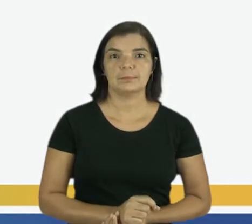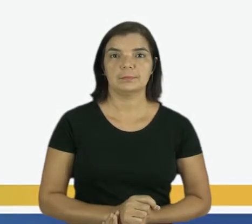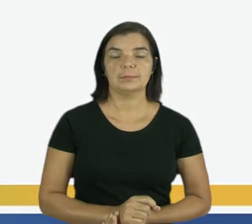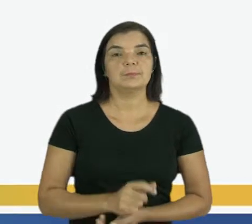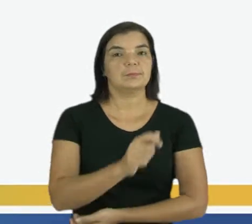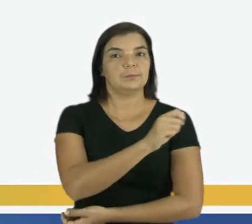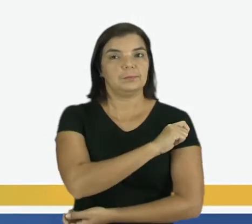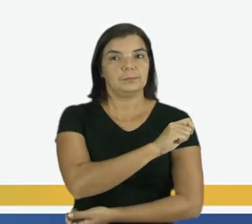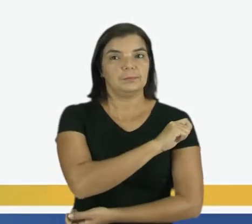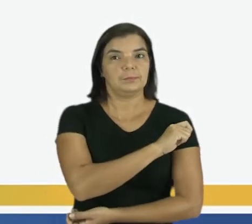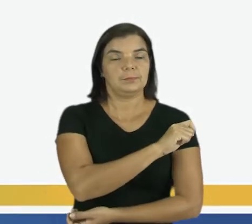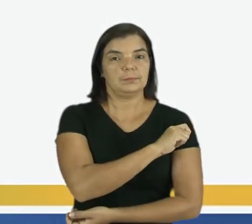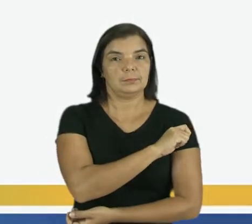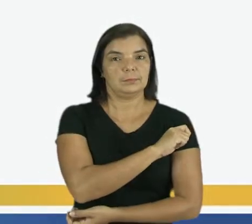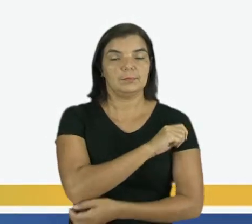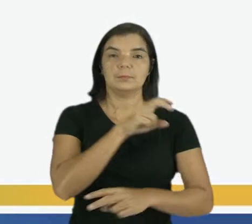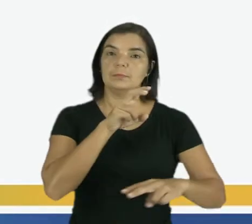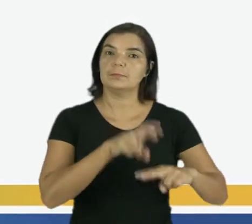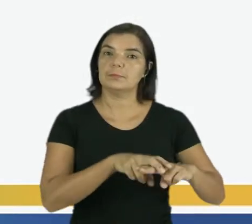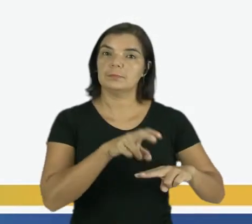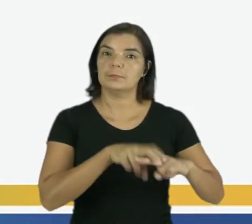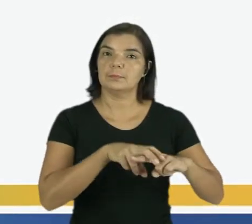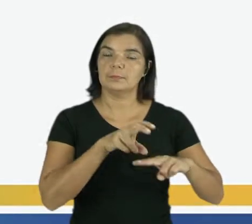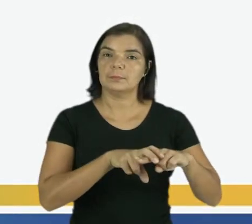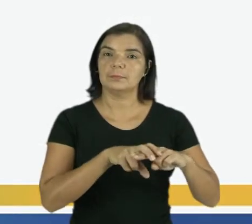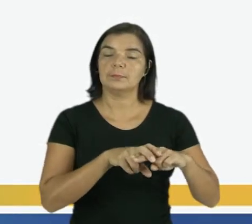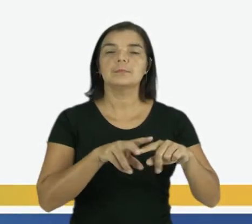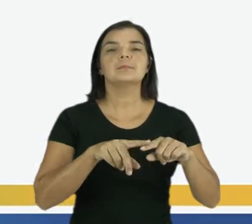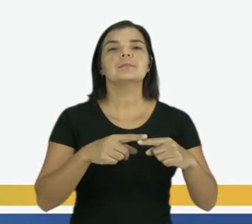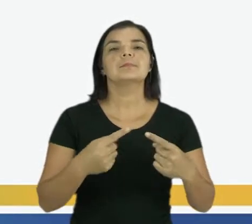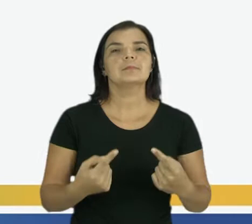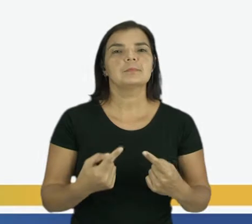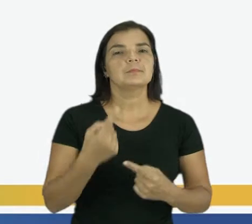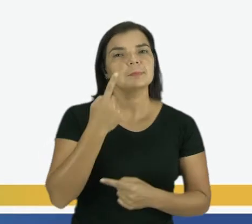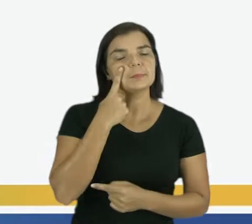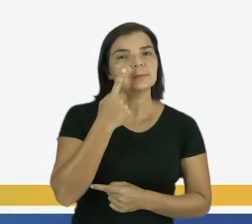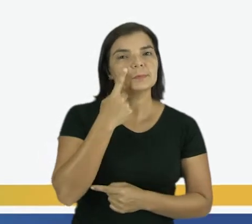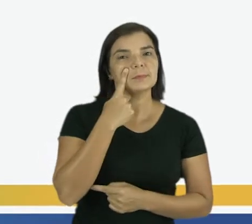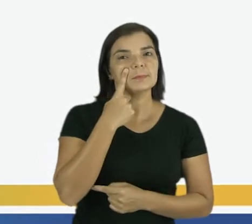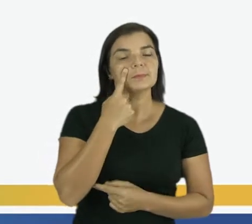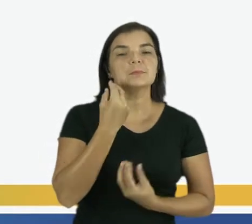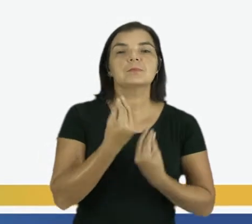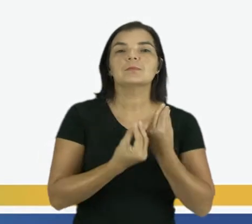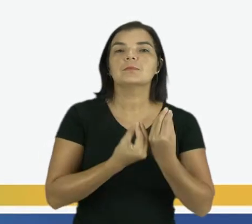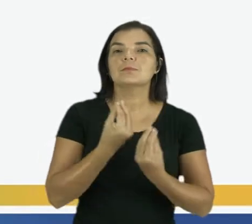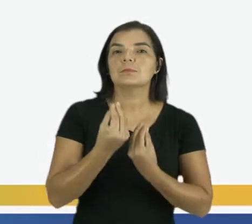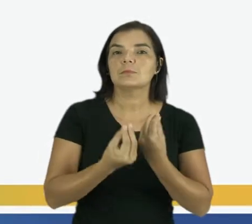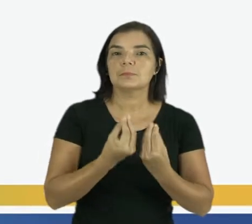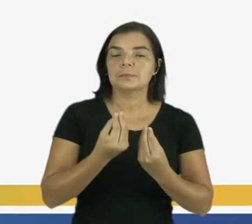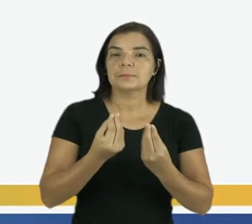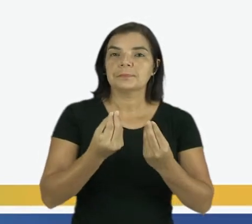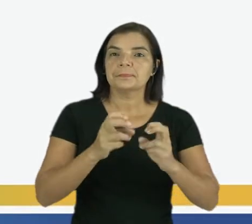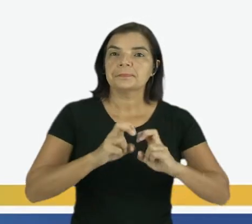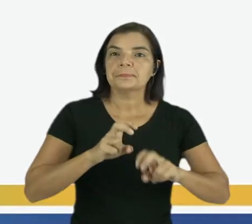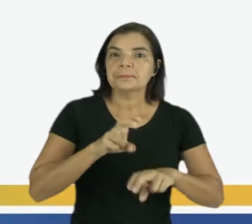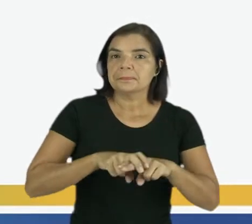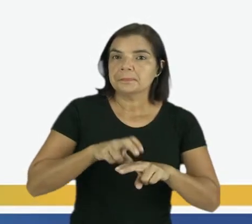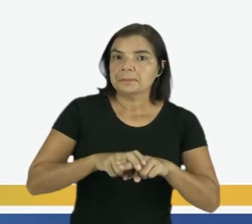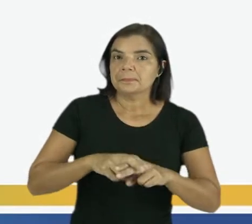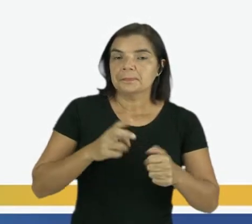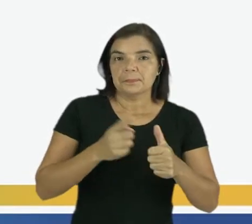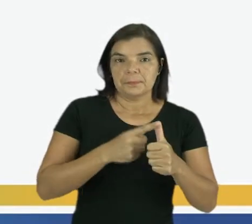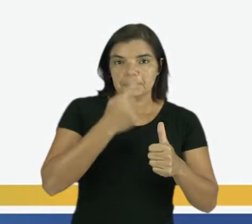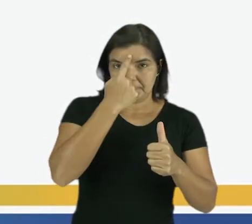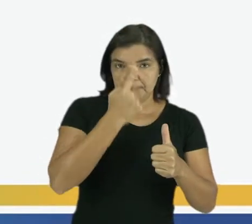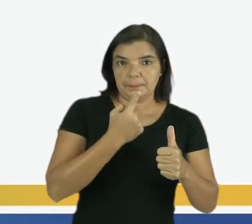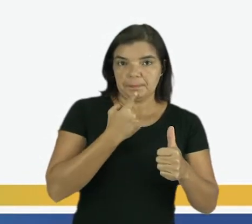Os alunos, as cadeiras, mas observem a forma que eles estão sentados na primeira